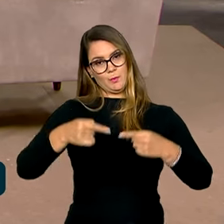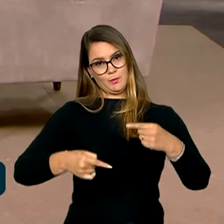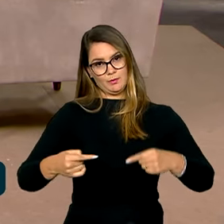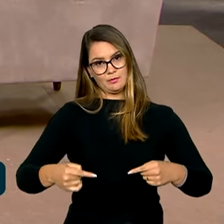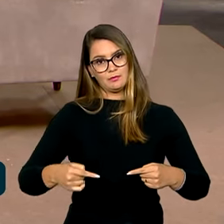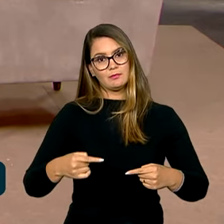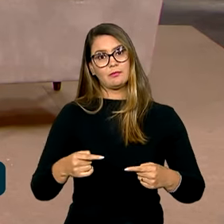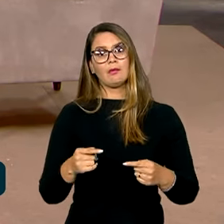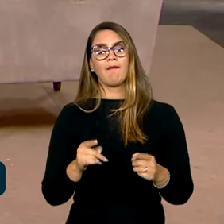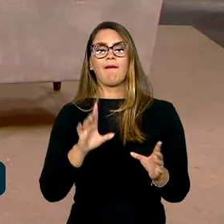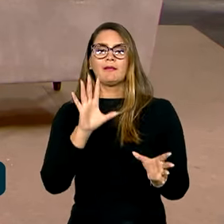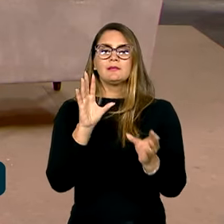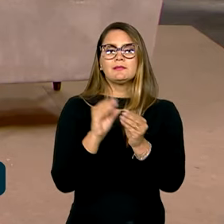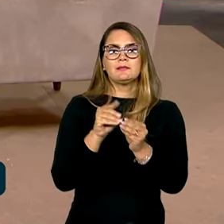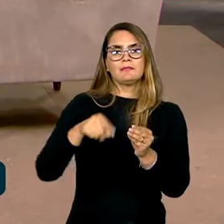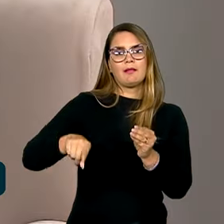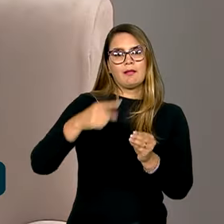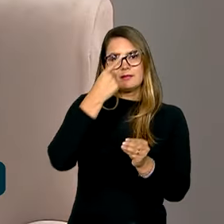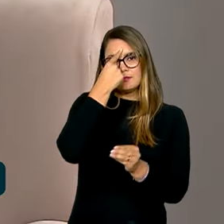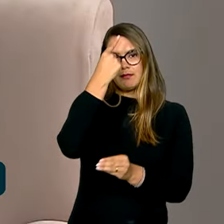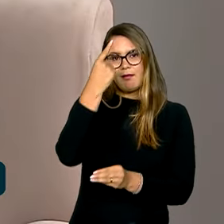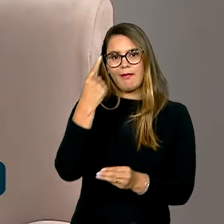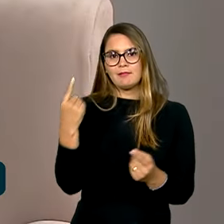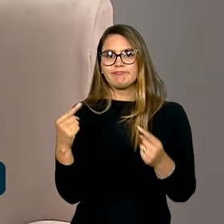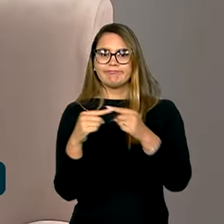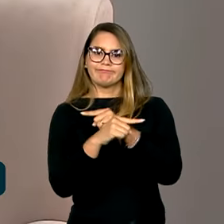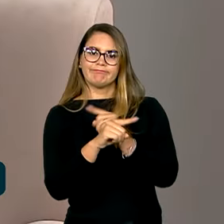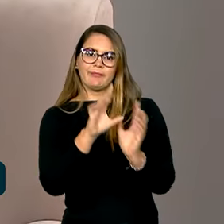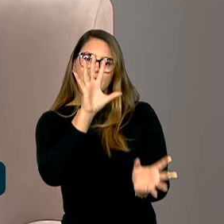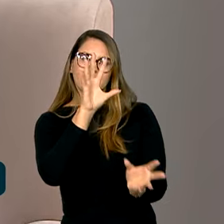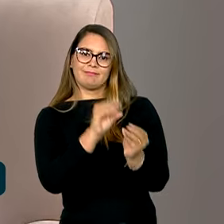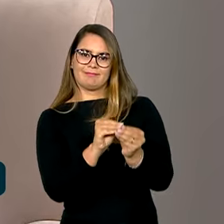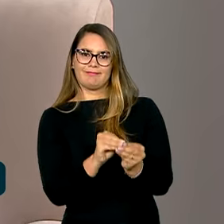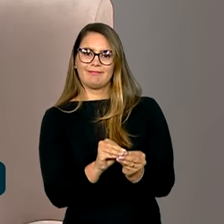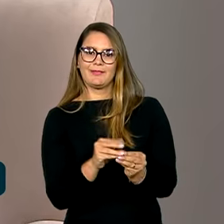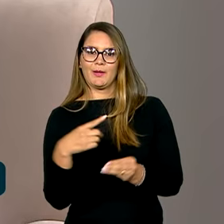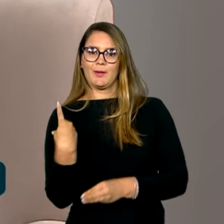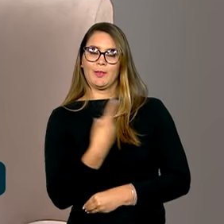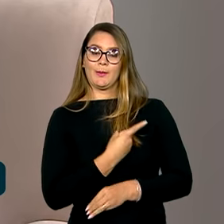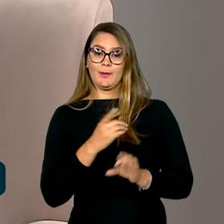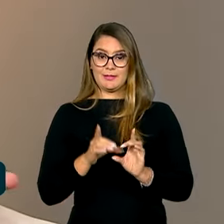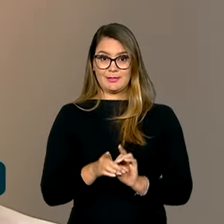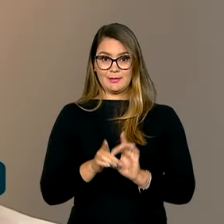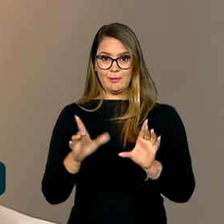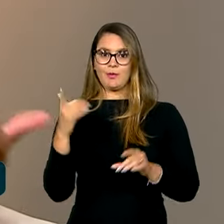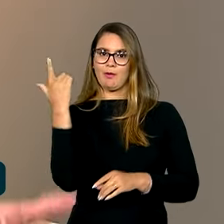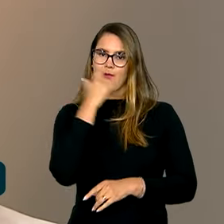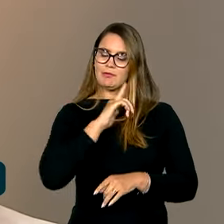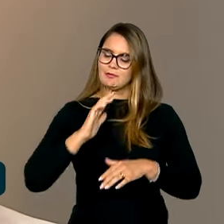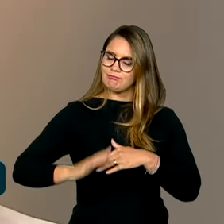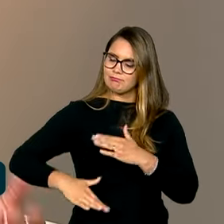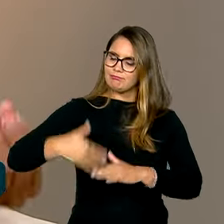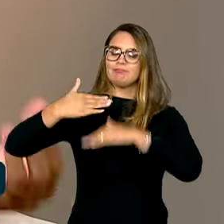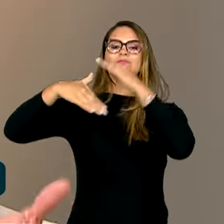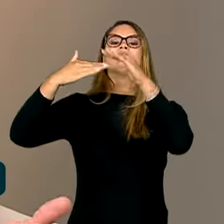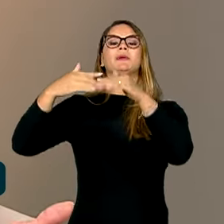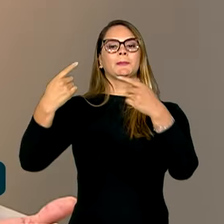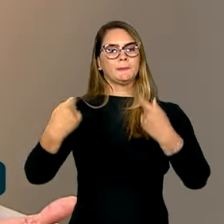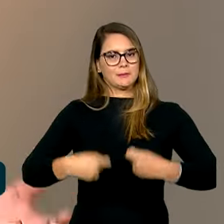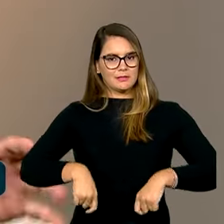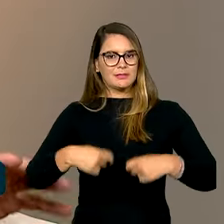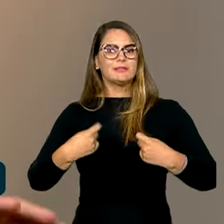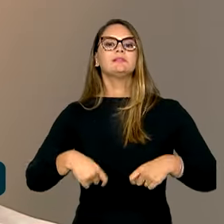a síntese dessas ideias antagônicas. Então, para que a nossa democracia possa florescer, prosperar, é